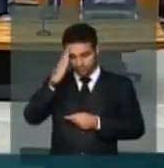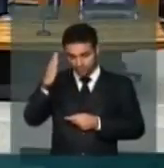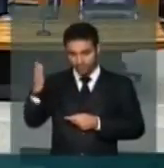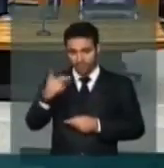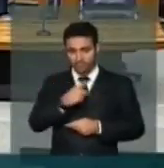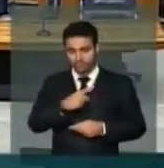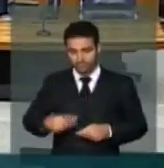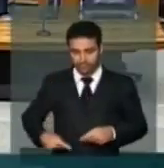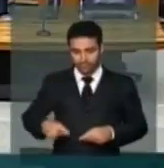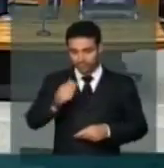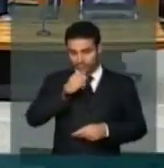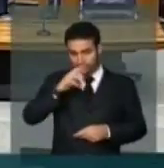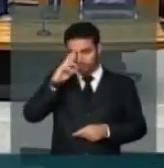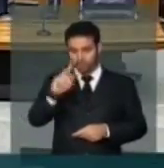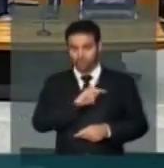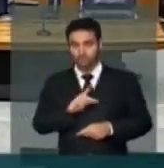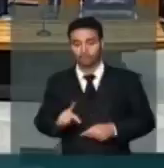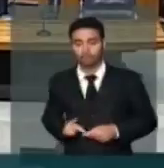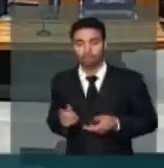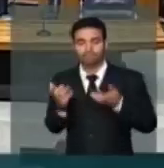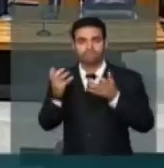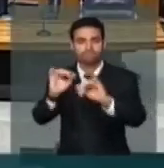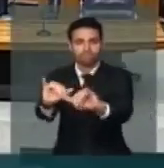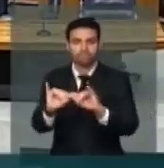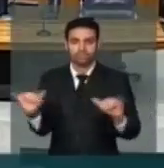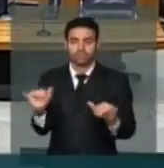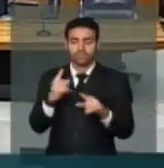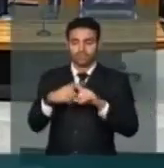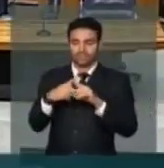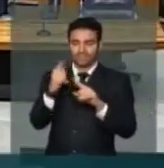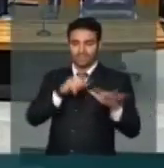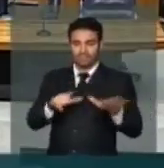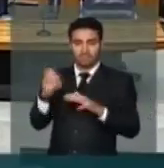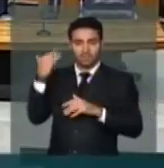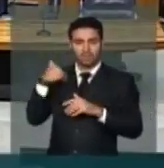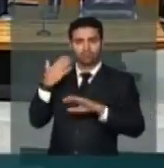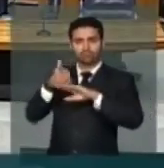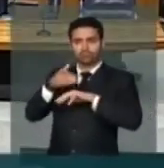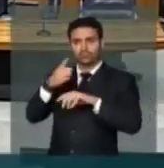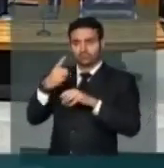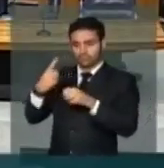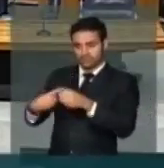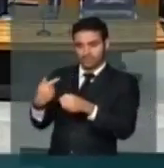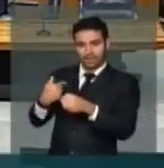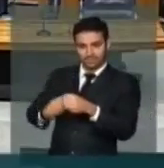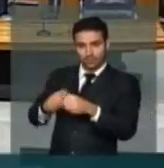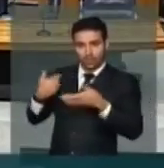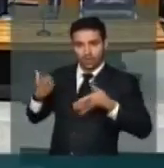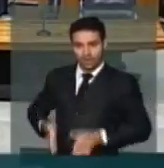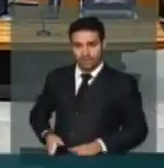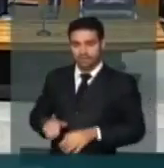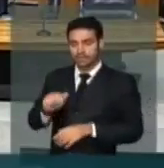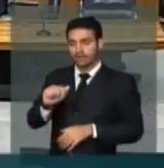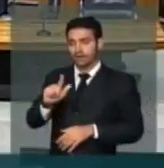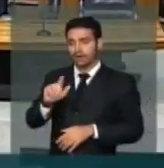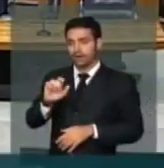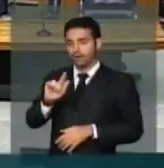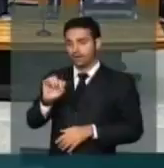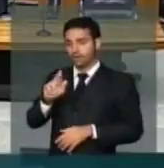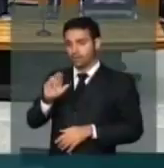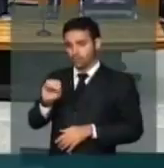presidente. Senhor presidente, eu gostaria de registrar que a semana passada eu estive na minha terra natal, em Alegre,